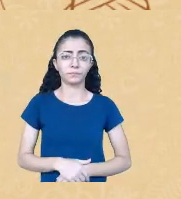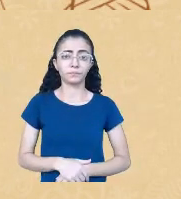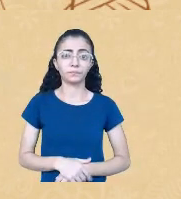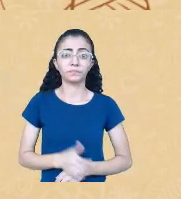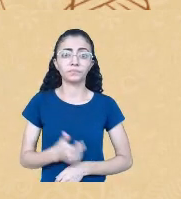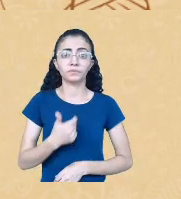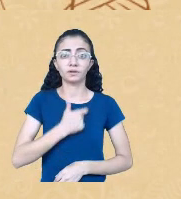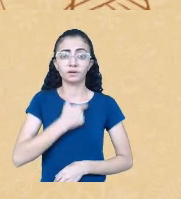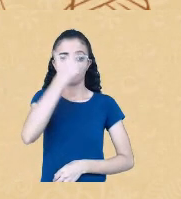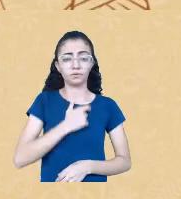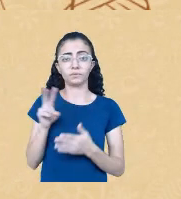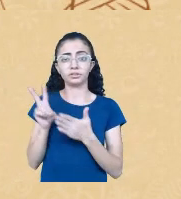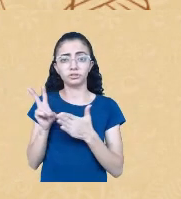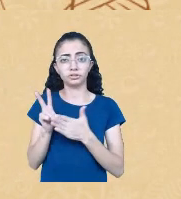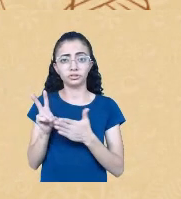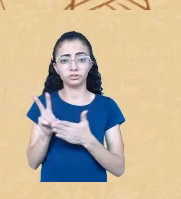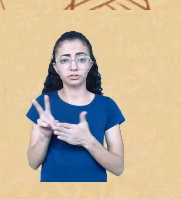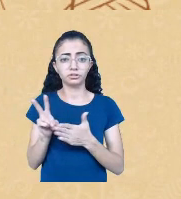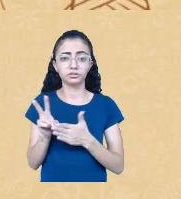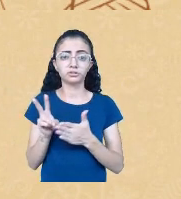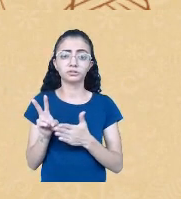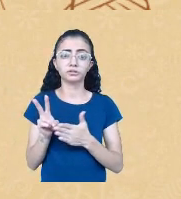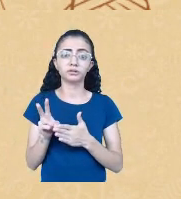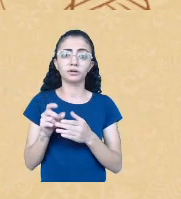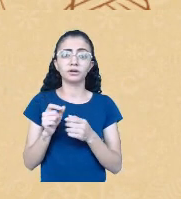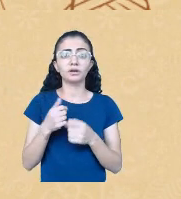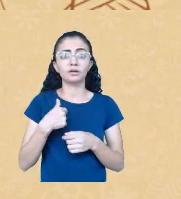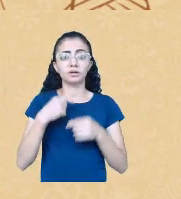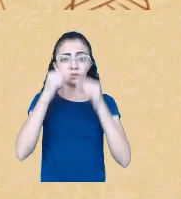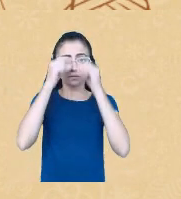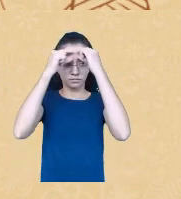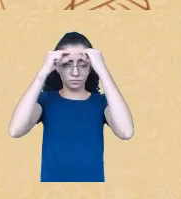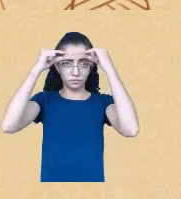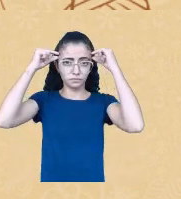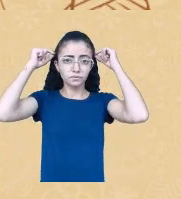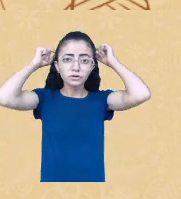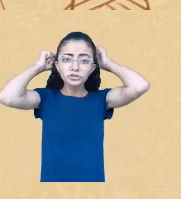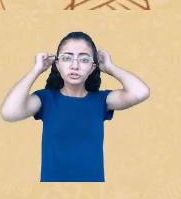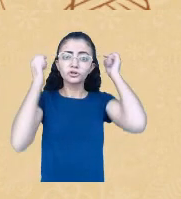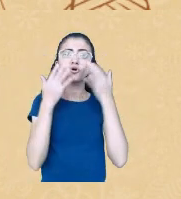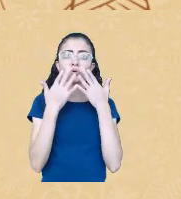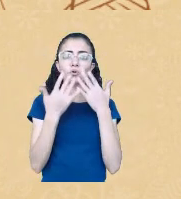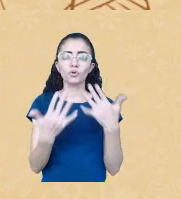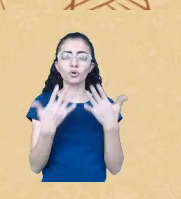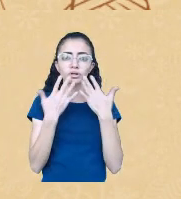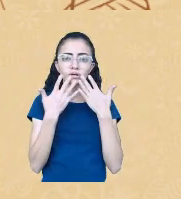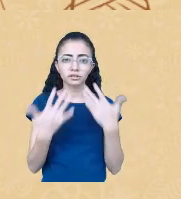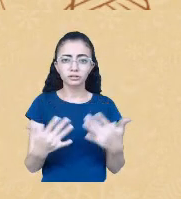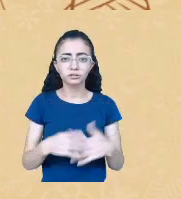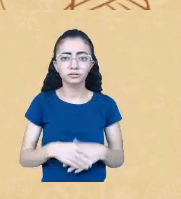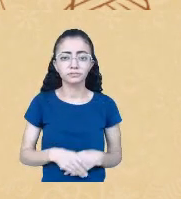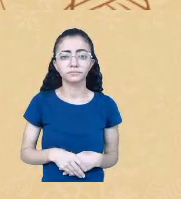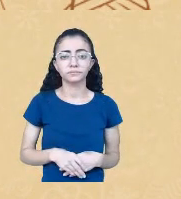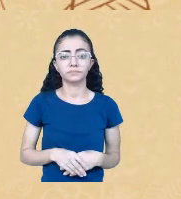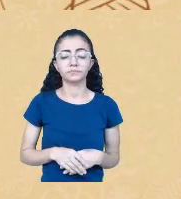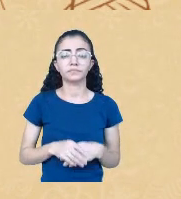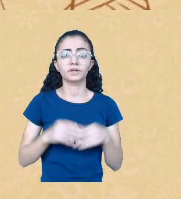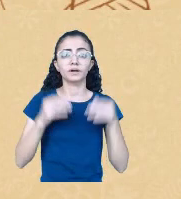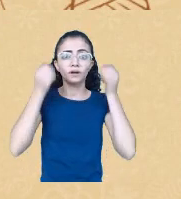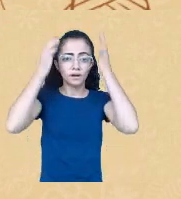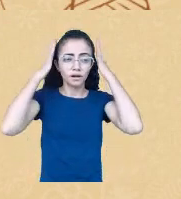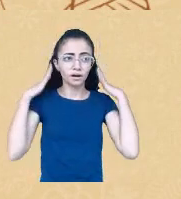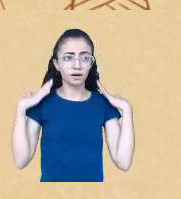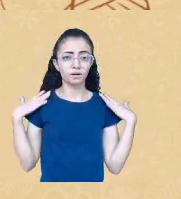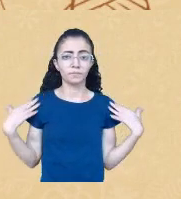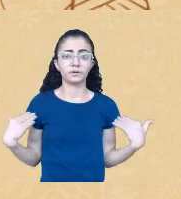e eu estou com uma faixa colorida na cabeça, meu cabelo é liso, preto,